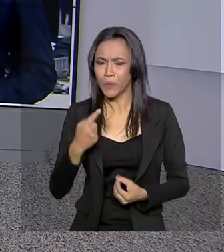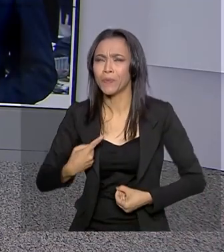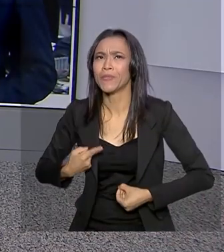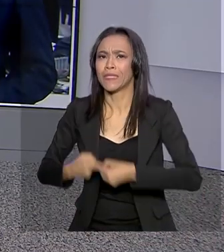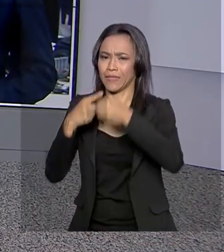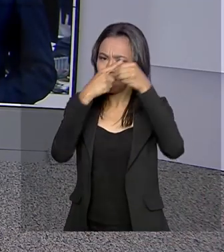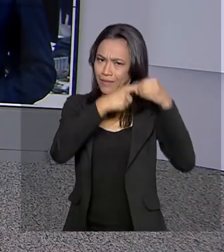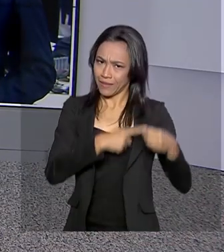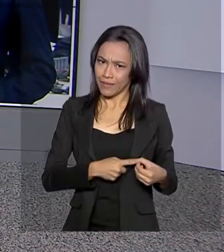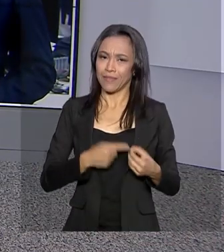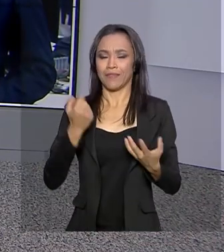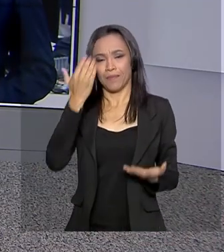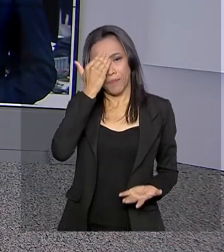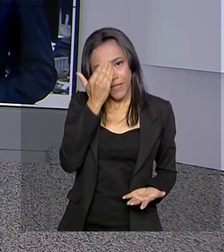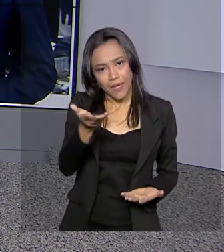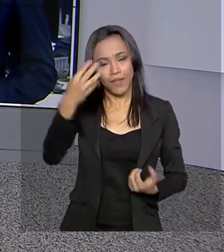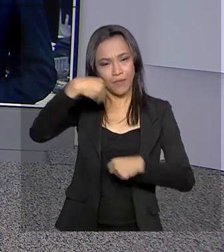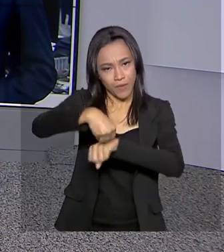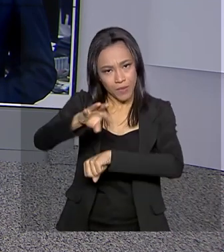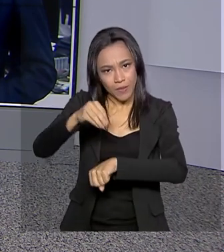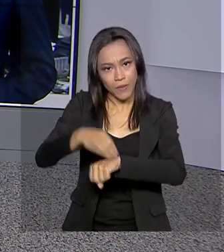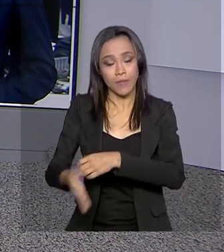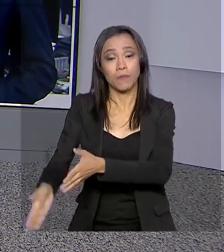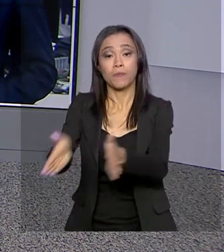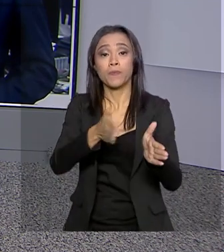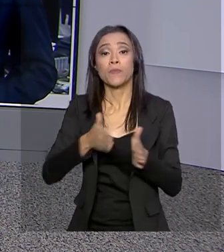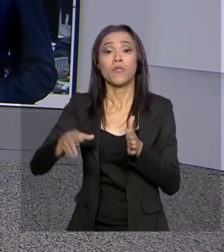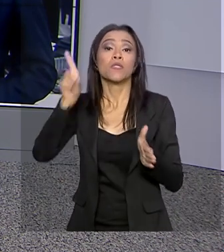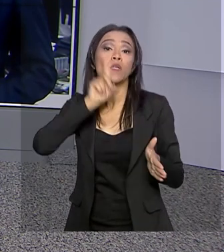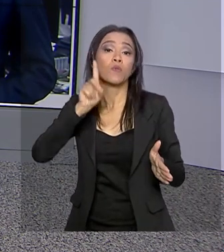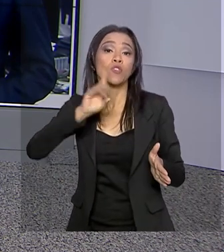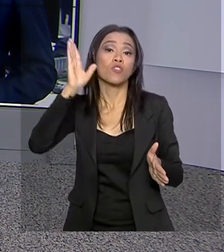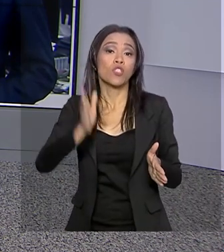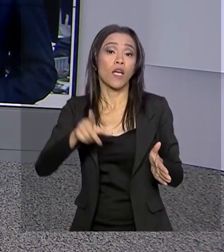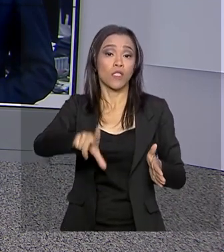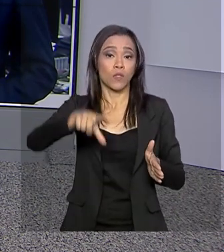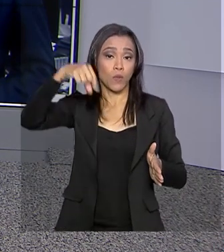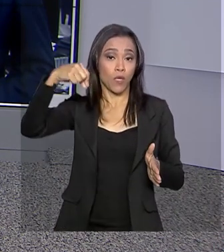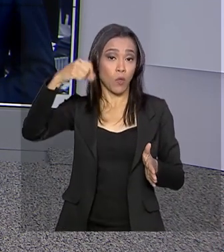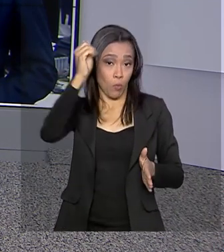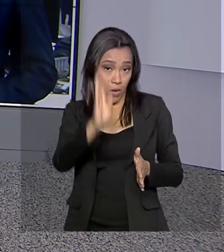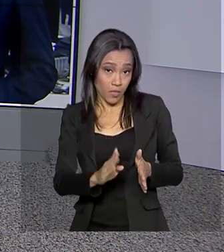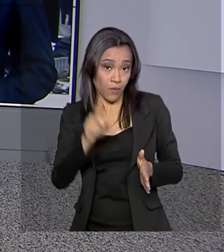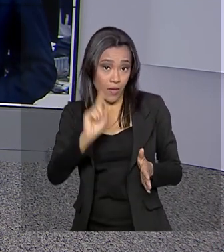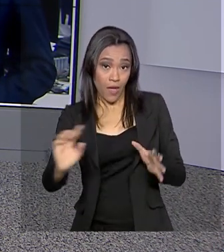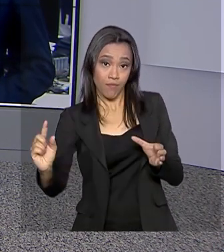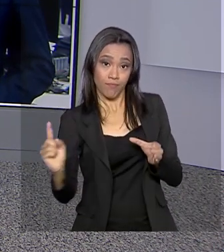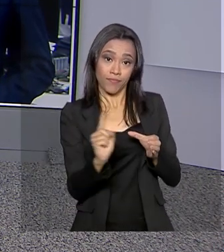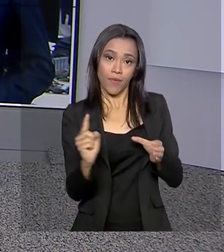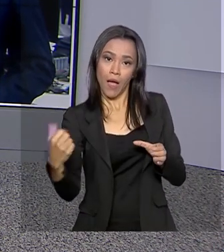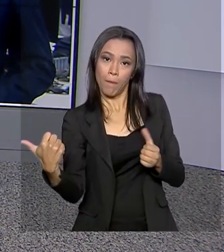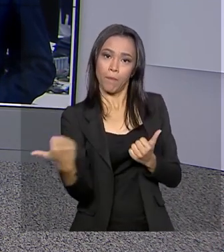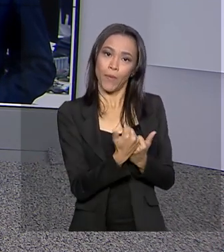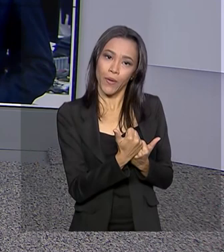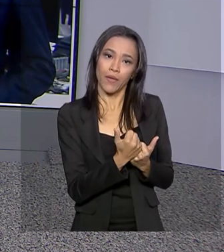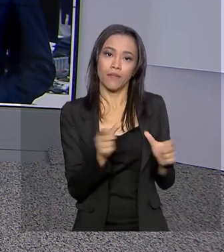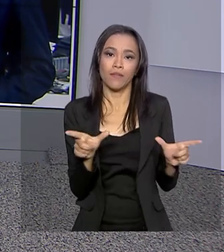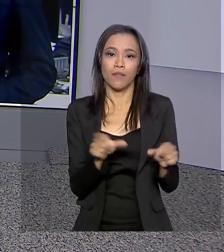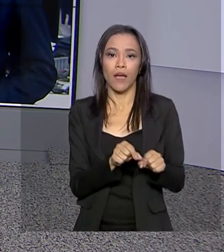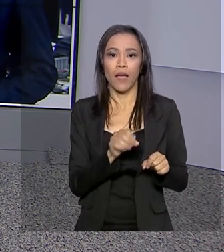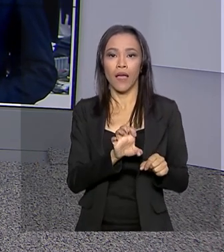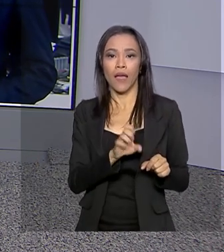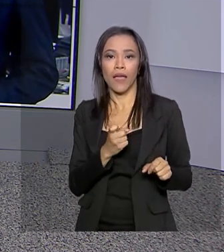Obrigada, Luciana, pelas suas informações. E os Estados Unidos nomearam oficialmente o Brasil como um aliado prioritário extrotam.